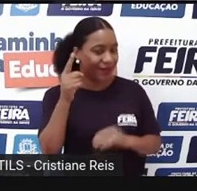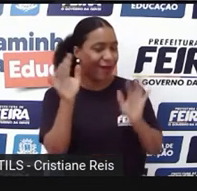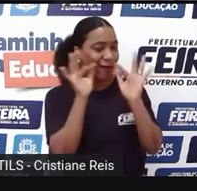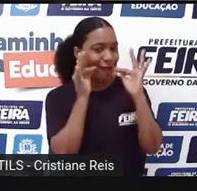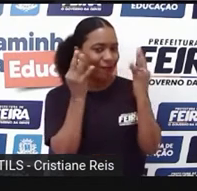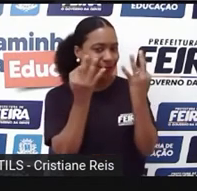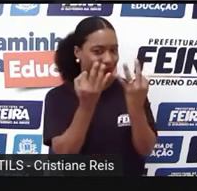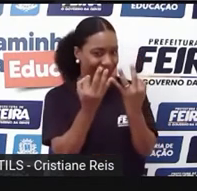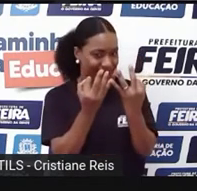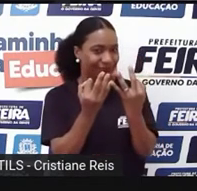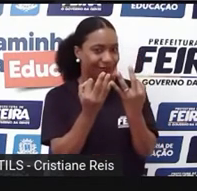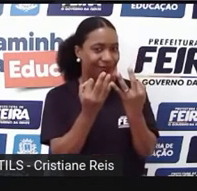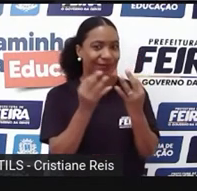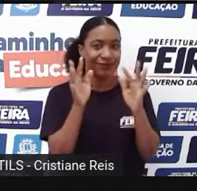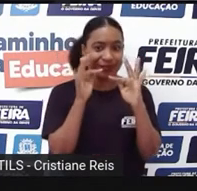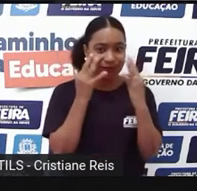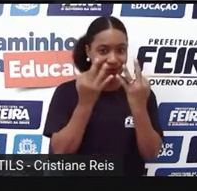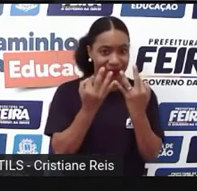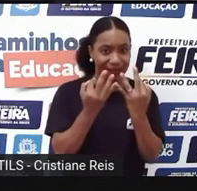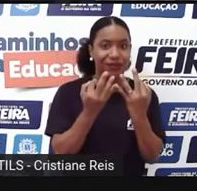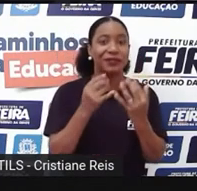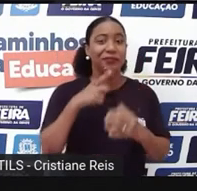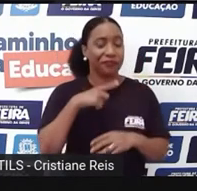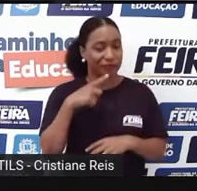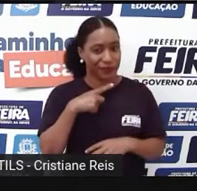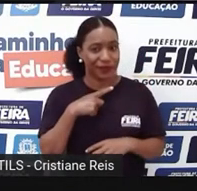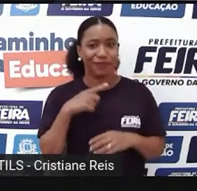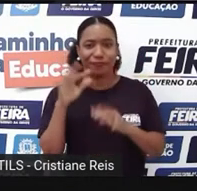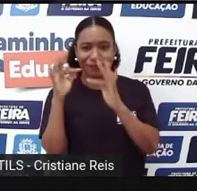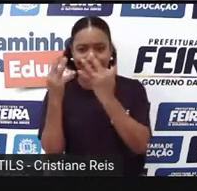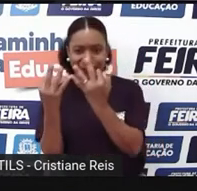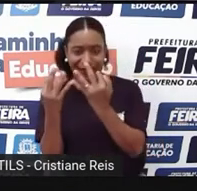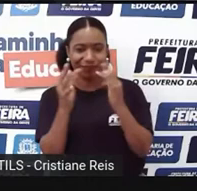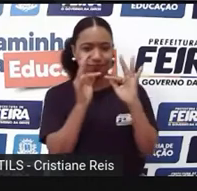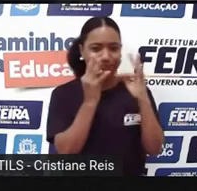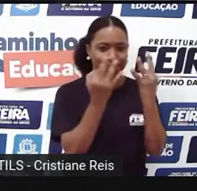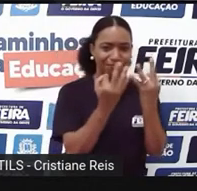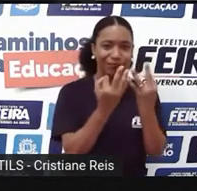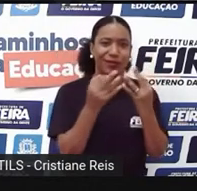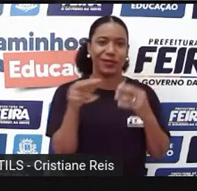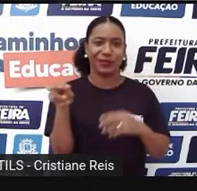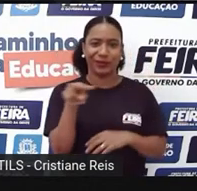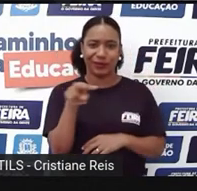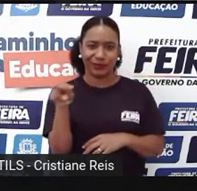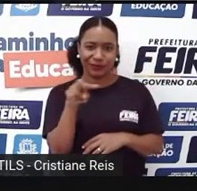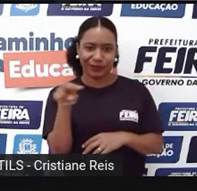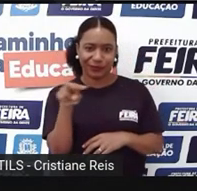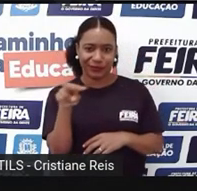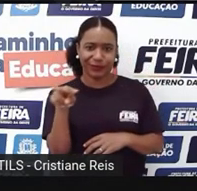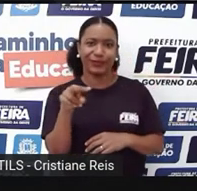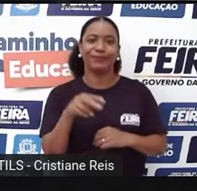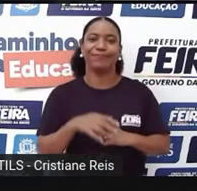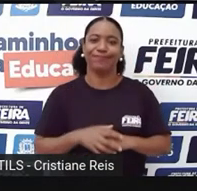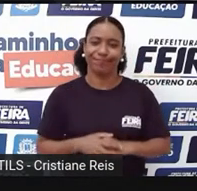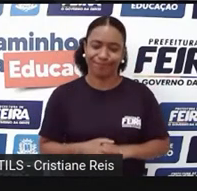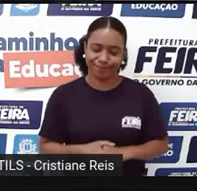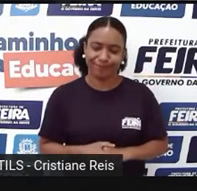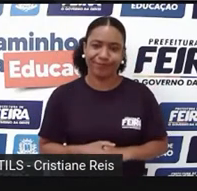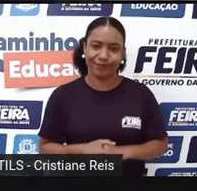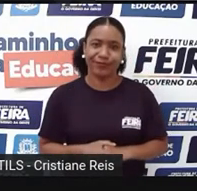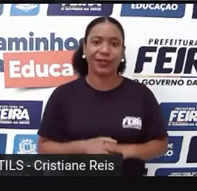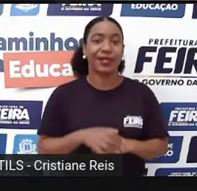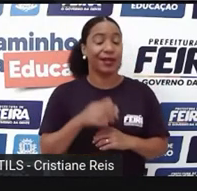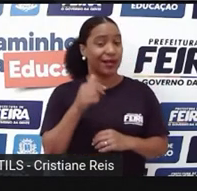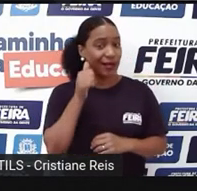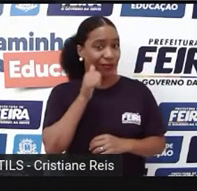famílias? Eram os Montesquios e os Capuletos. Não é isso? Inclusive, Julieta era